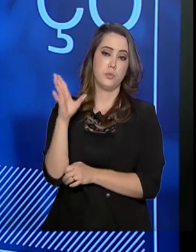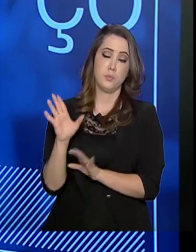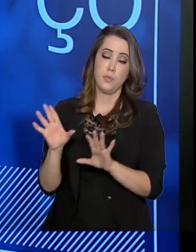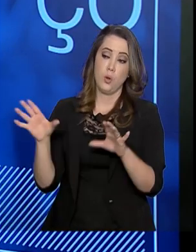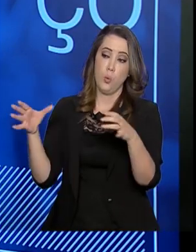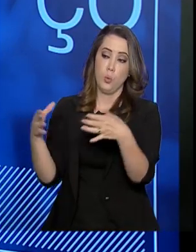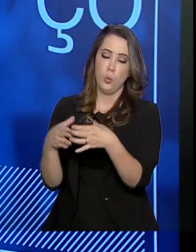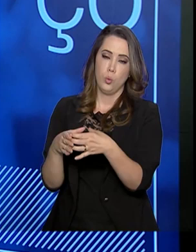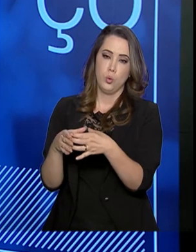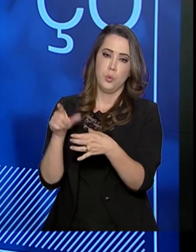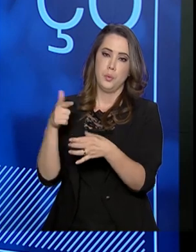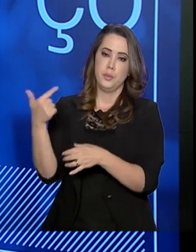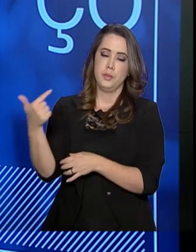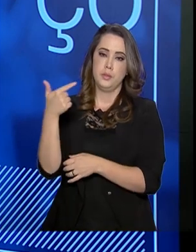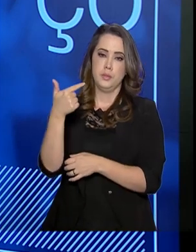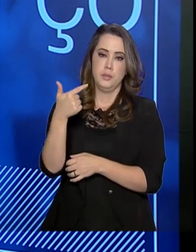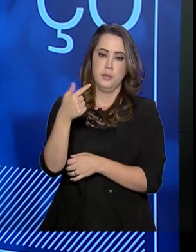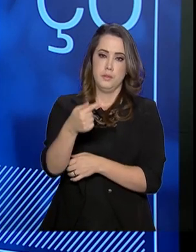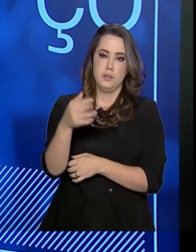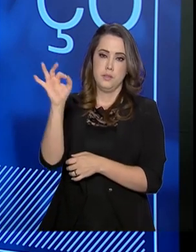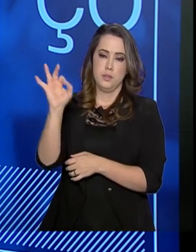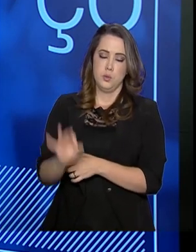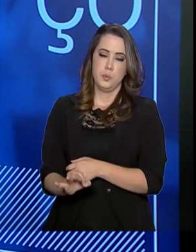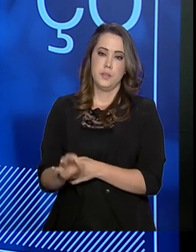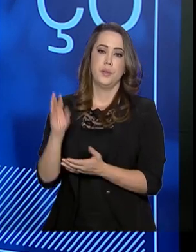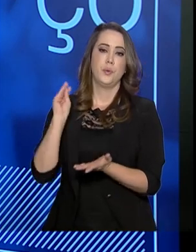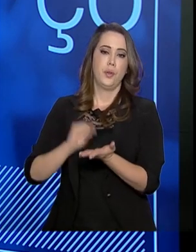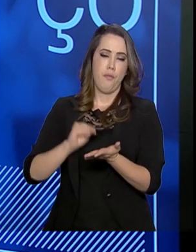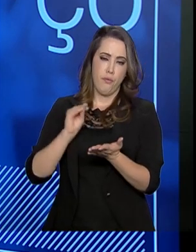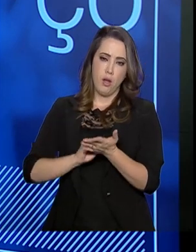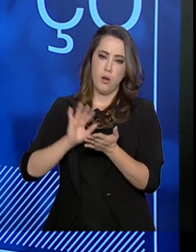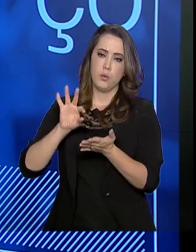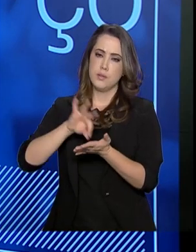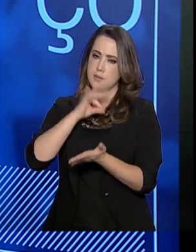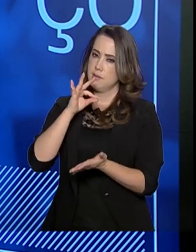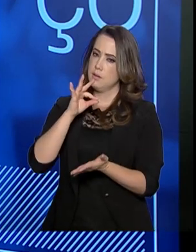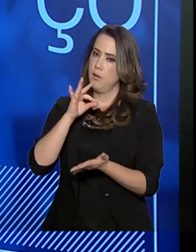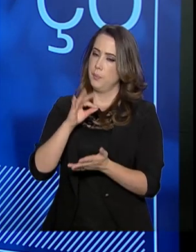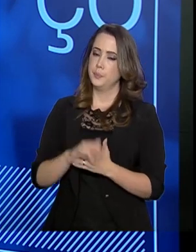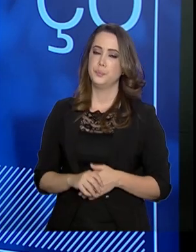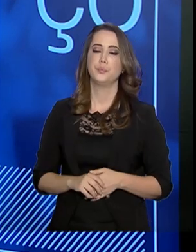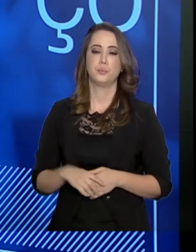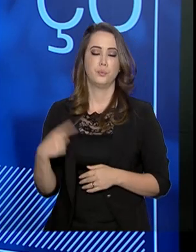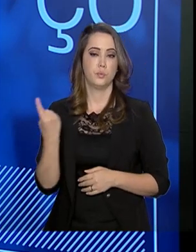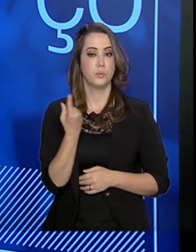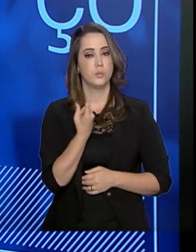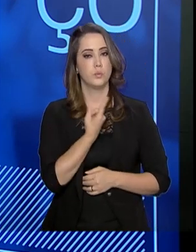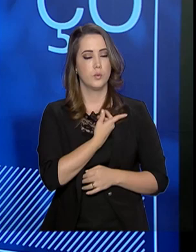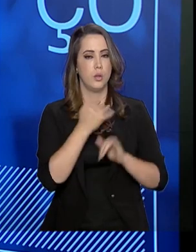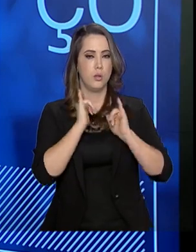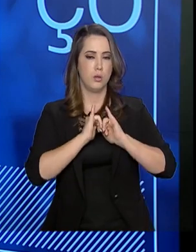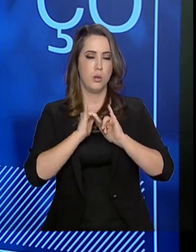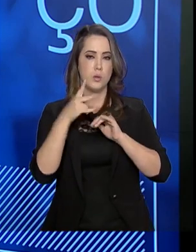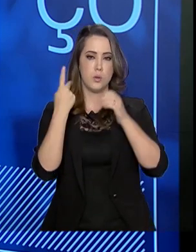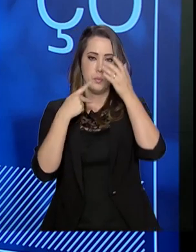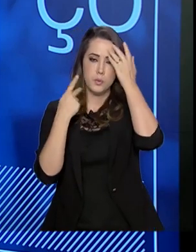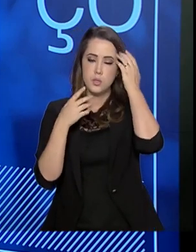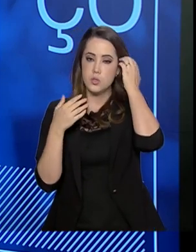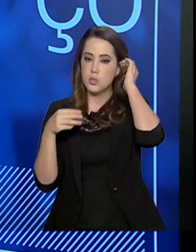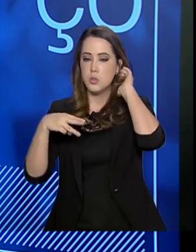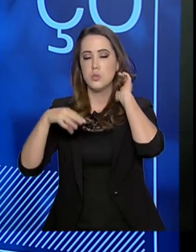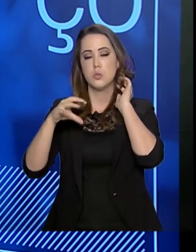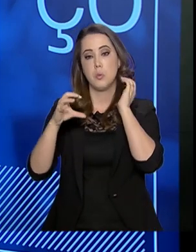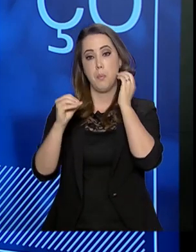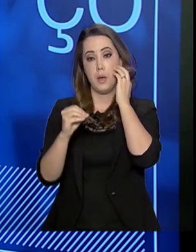os 27%. E nós fizemos uma política de março até agora,